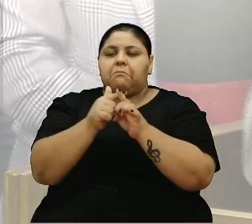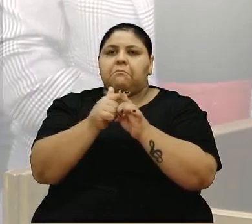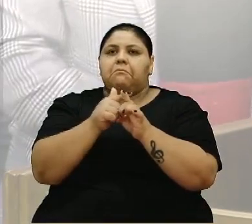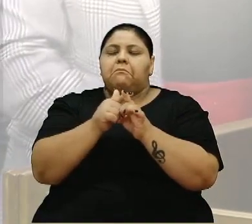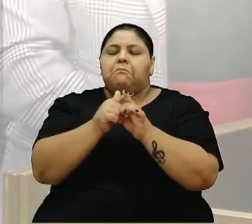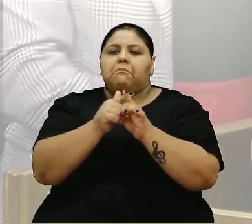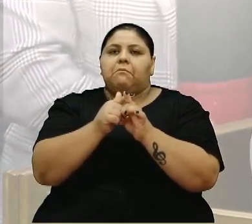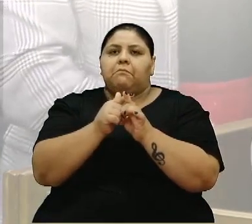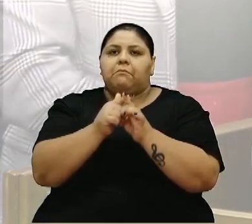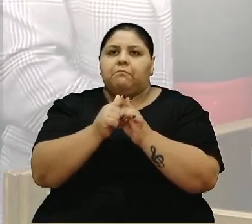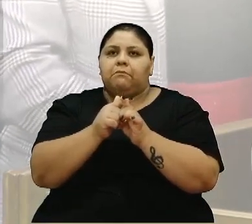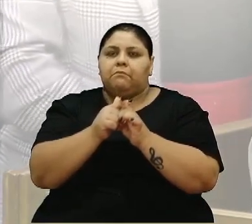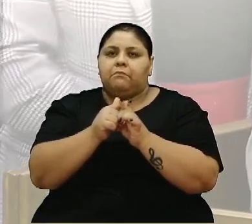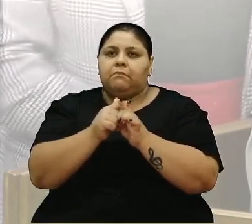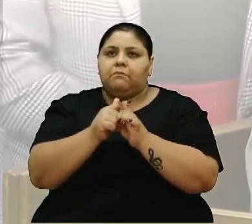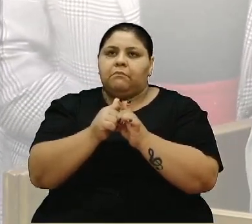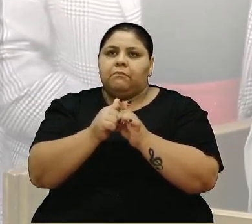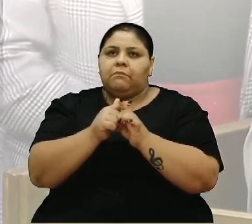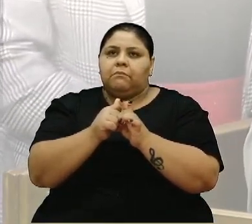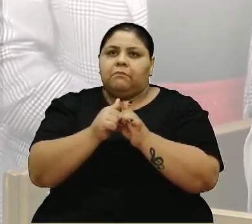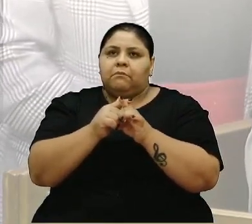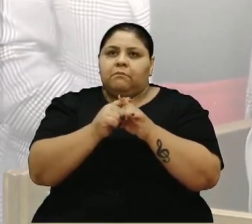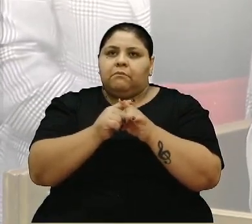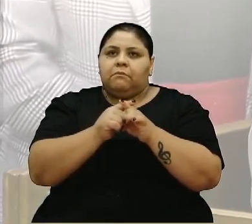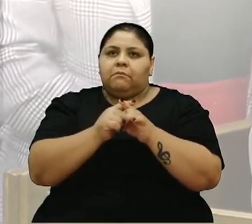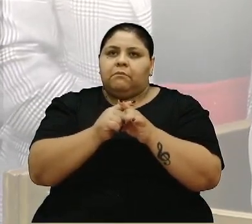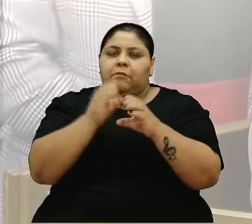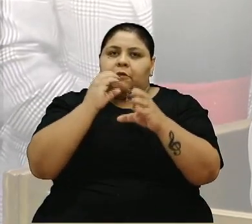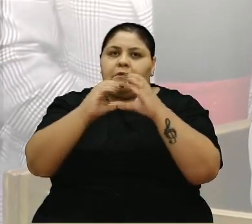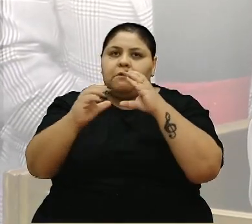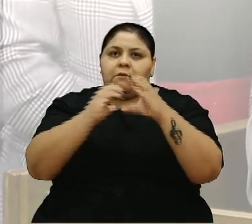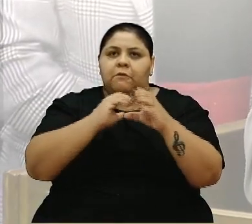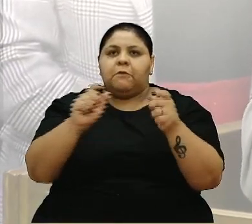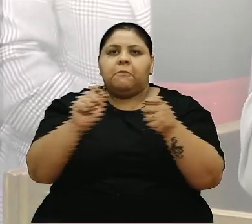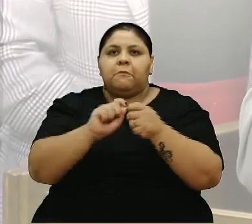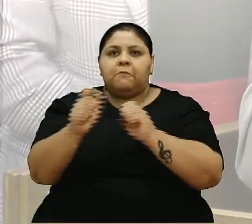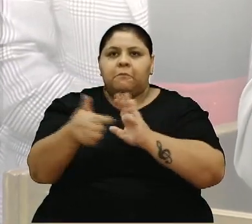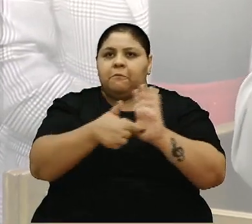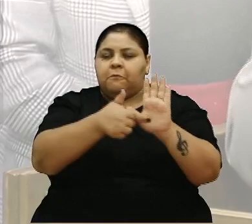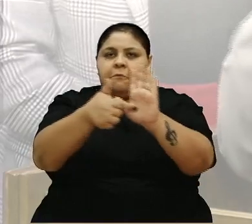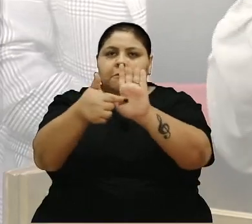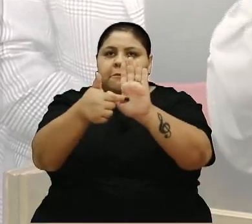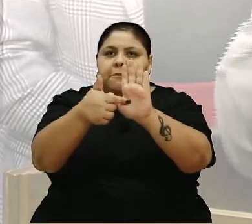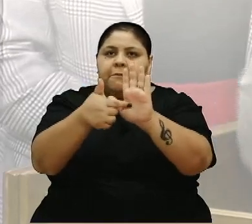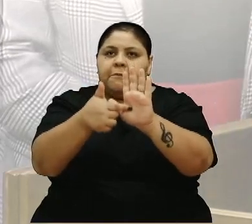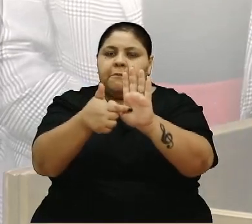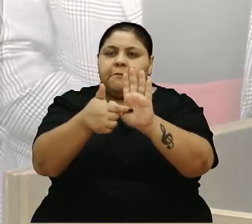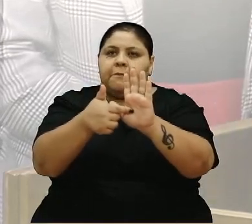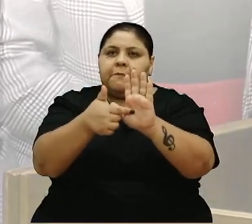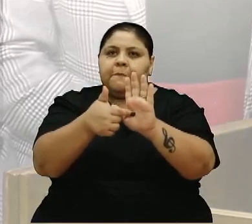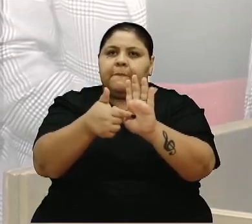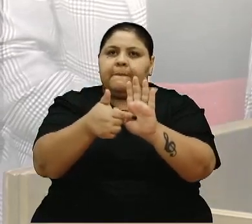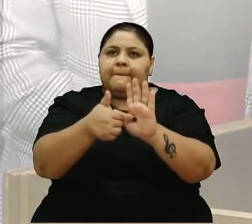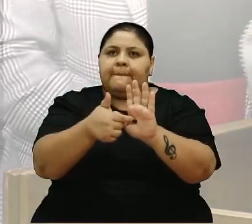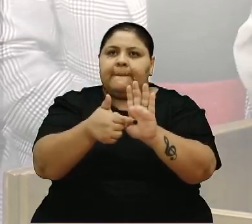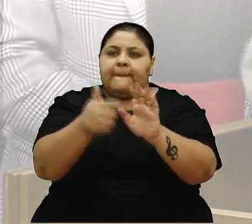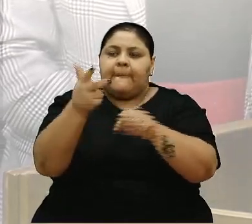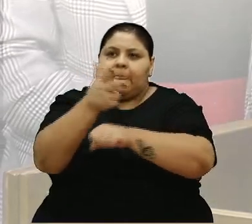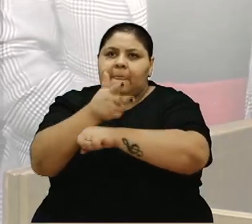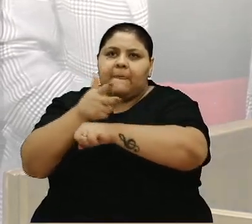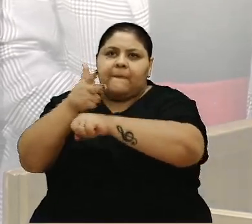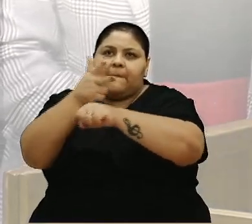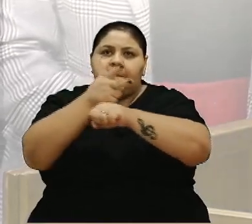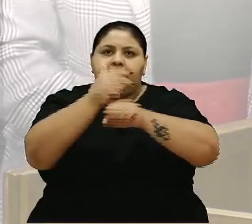release de imprensa, a Câmara de Vereadores fez uma cobertura maravilhosa, tanto na parte, principalmente, de filmagem, os